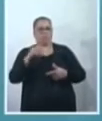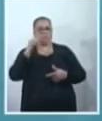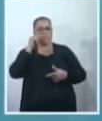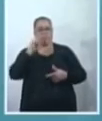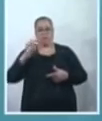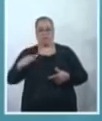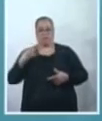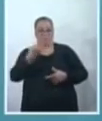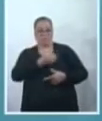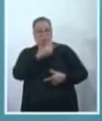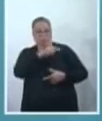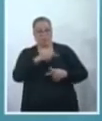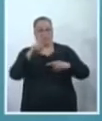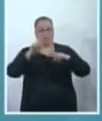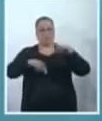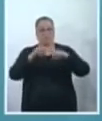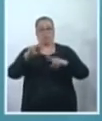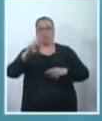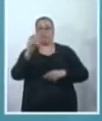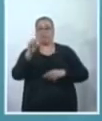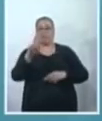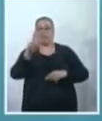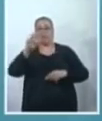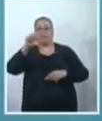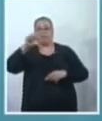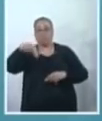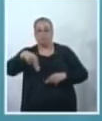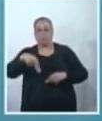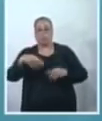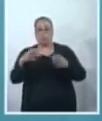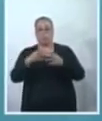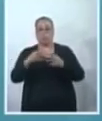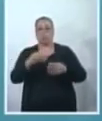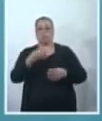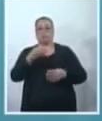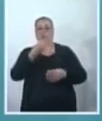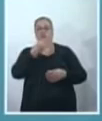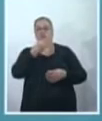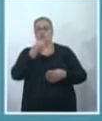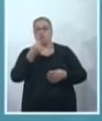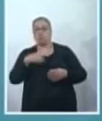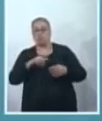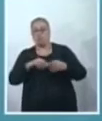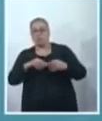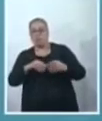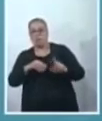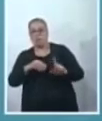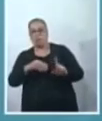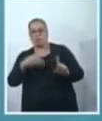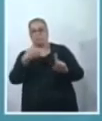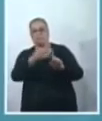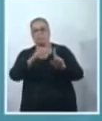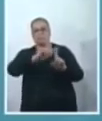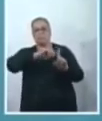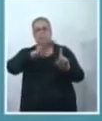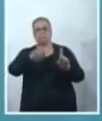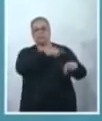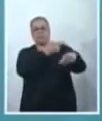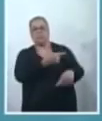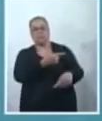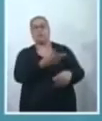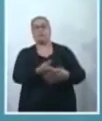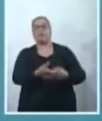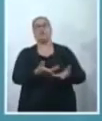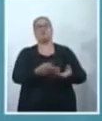que foi agredida por um grupo de rapazes. Nós tivemos também, recentemente, uma outra travesti espancada aqui na